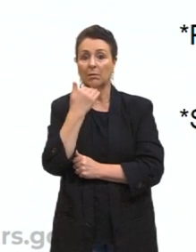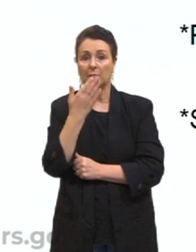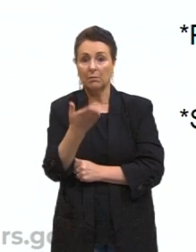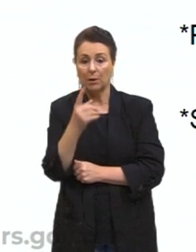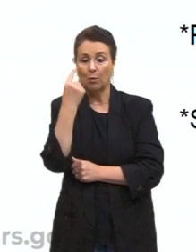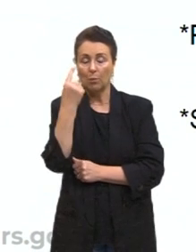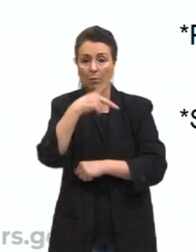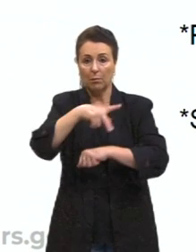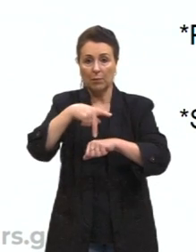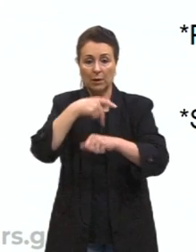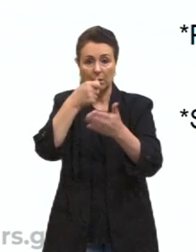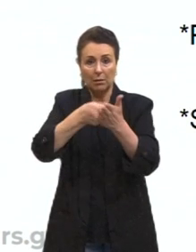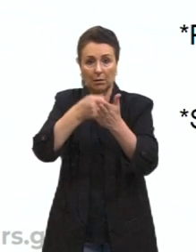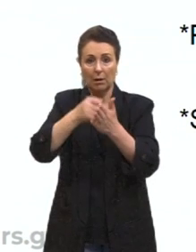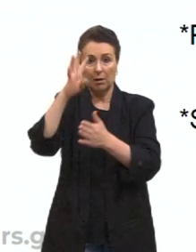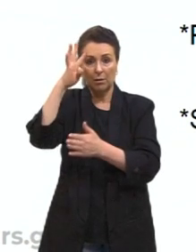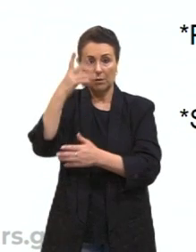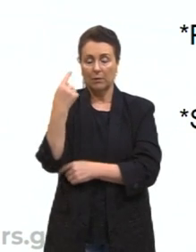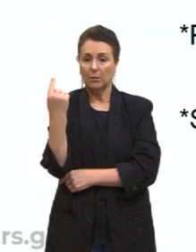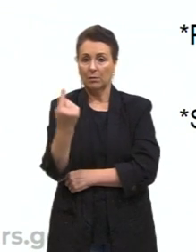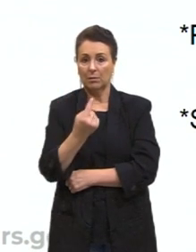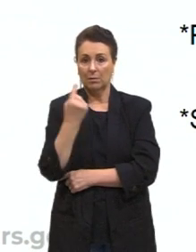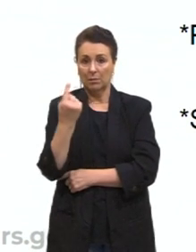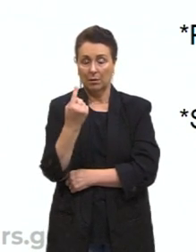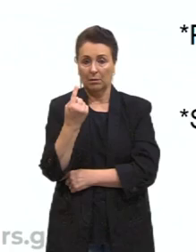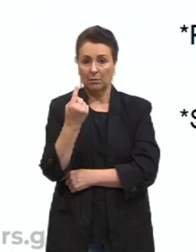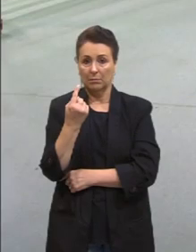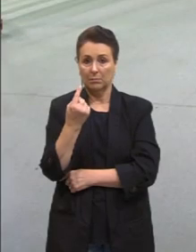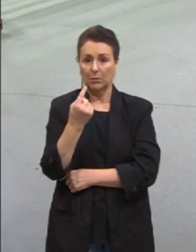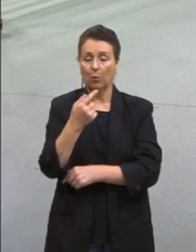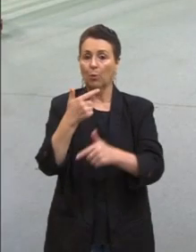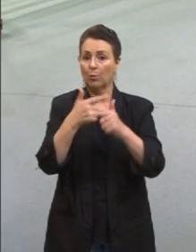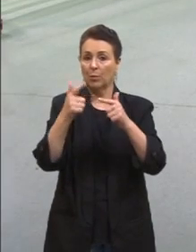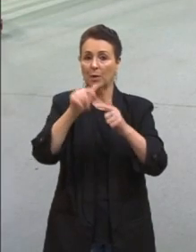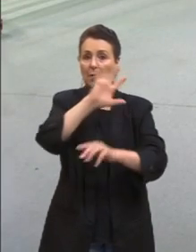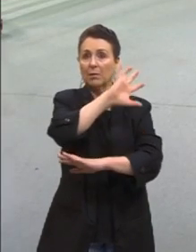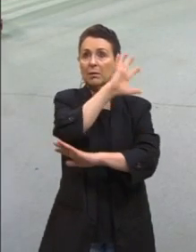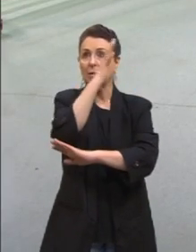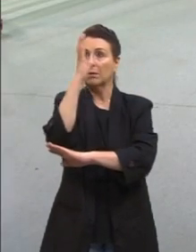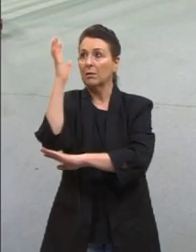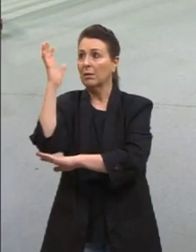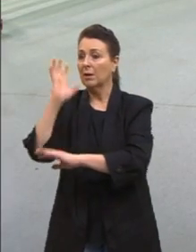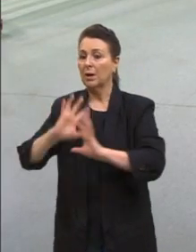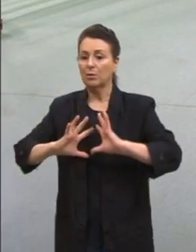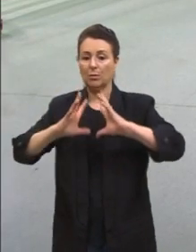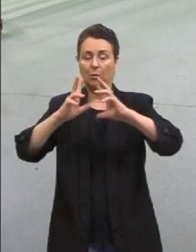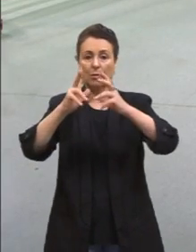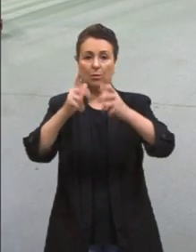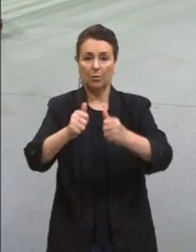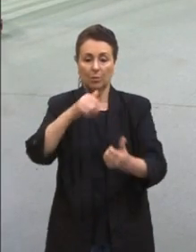solução ecológica hoje é transnacional. Completamente. É